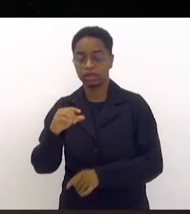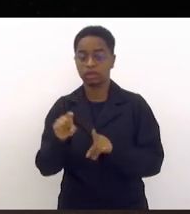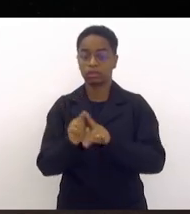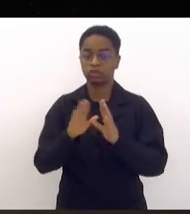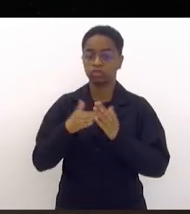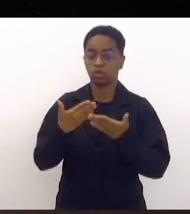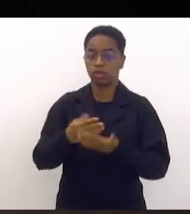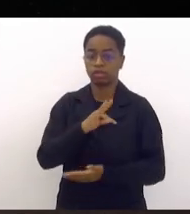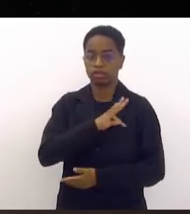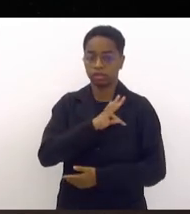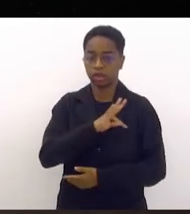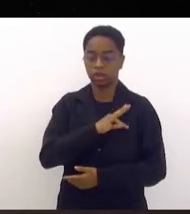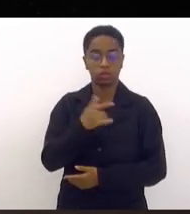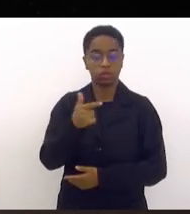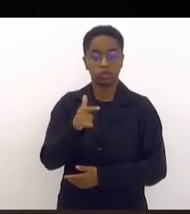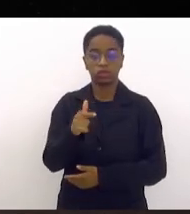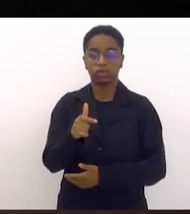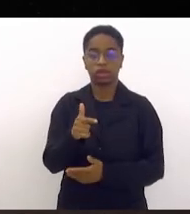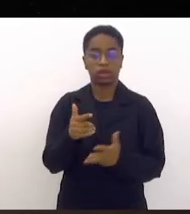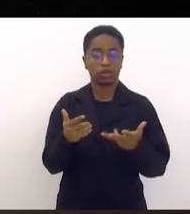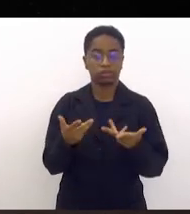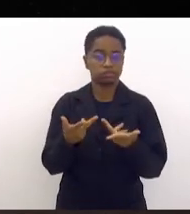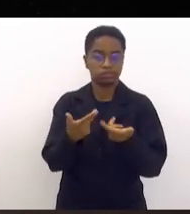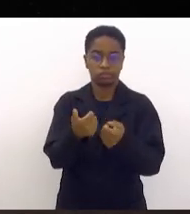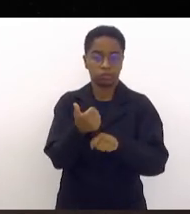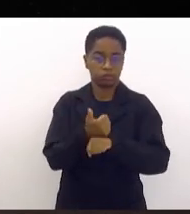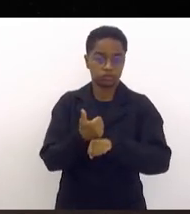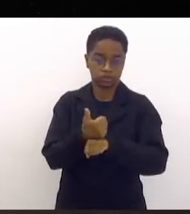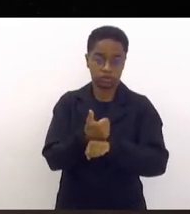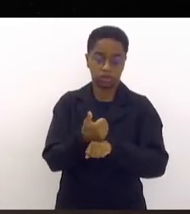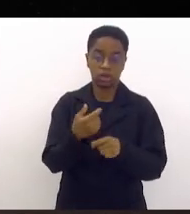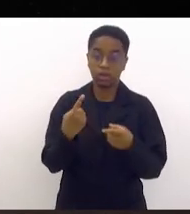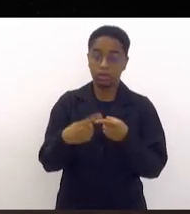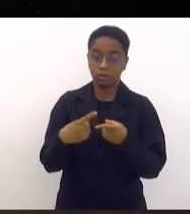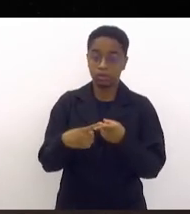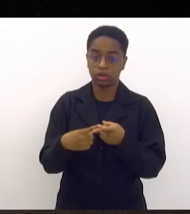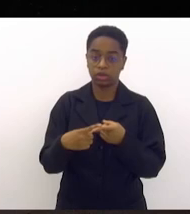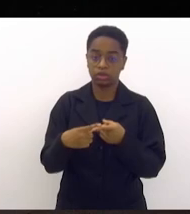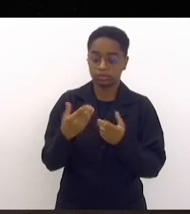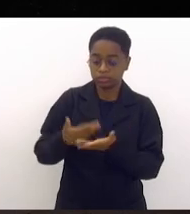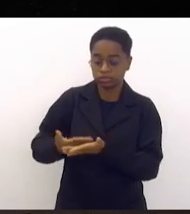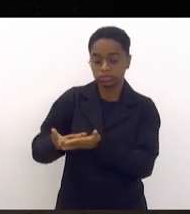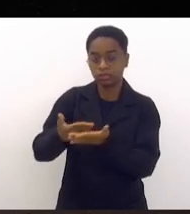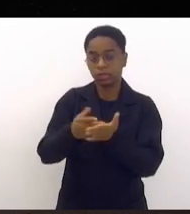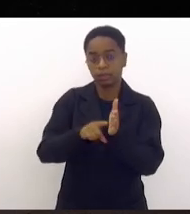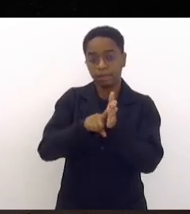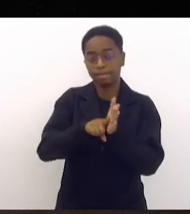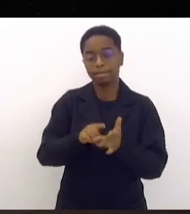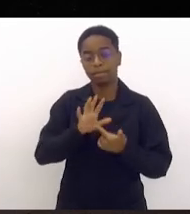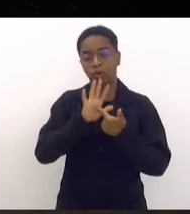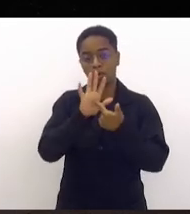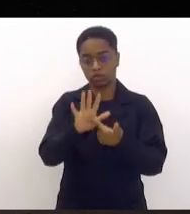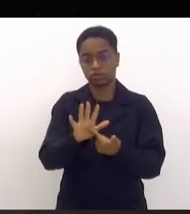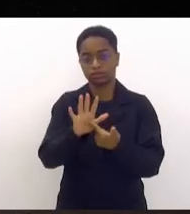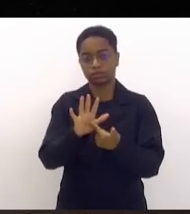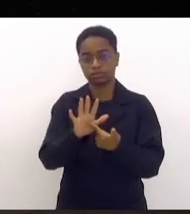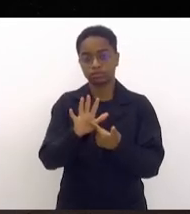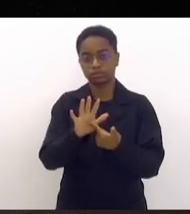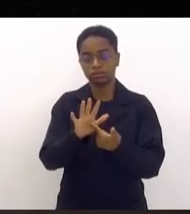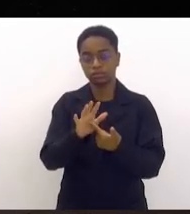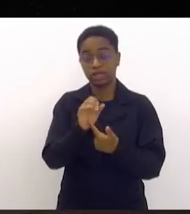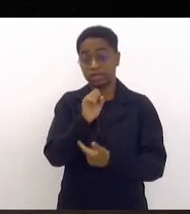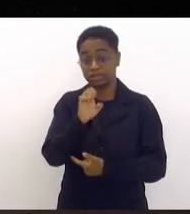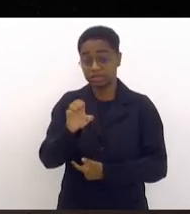técnicas, qualificando mão de obra, porque os estudos demonstram se os R